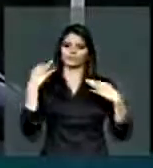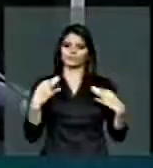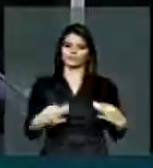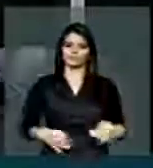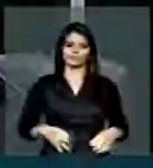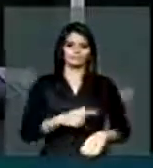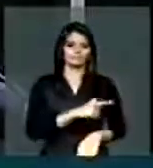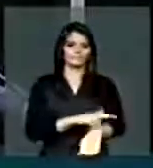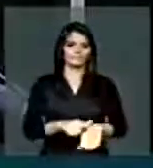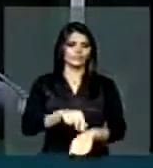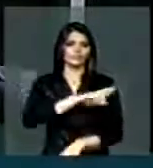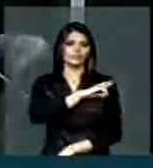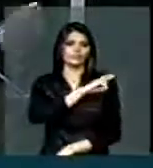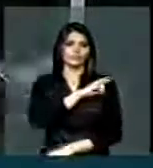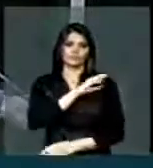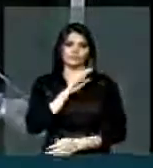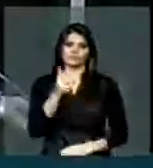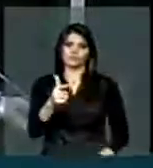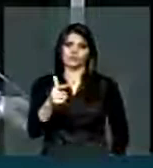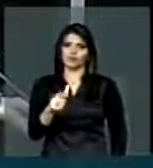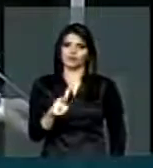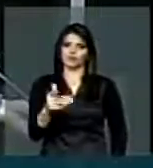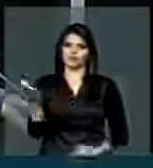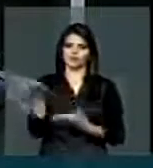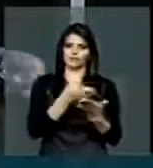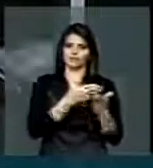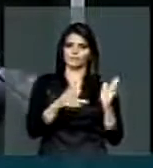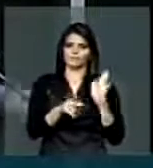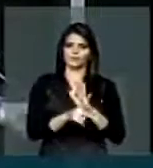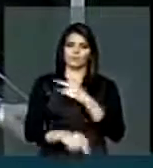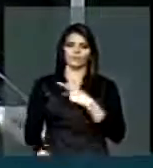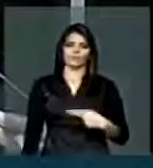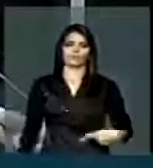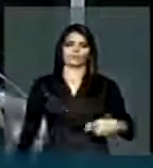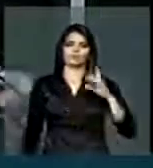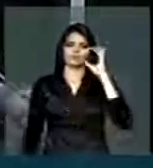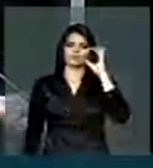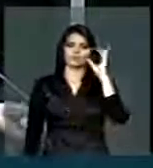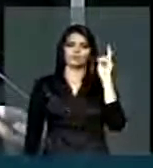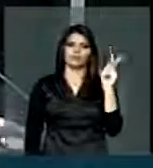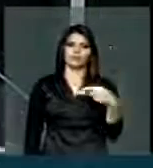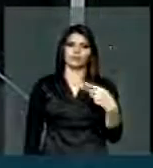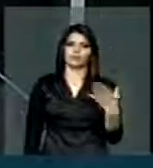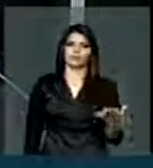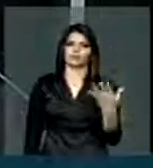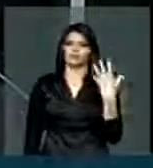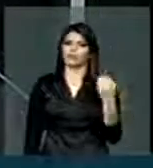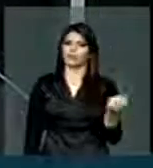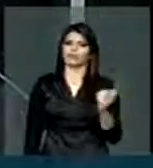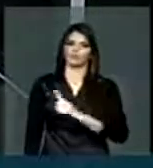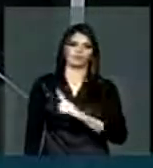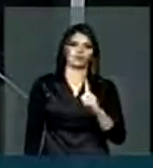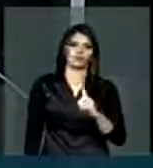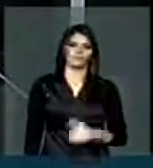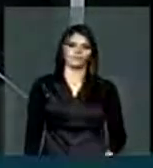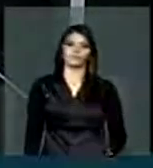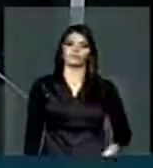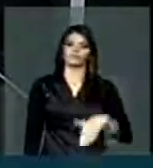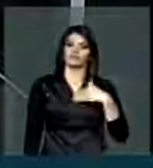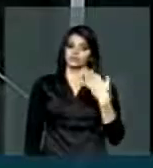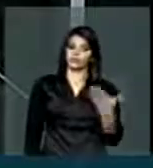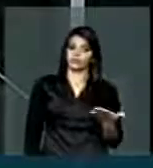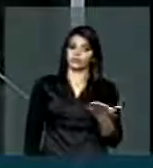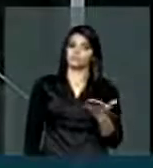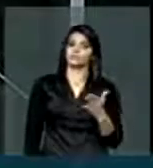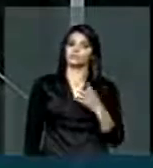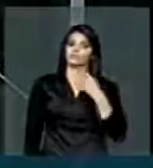irresponsável para trazer para a própria presidente Dilma uma situação que não é aceitável. Então, venho aqui